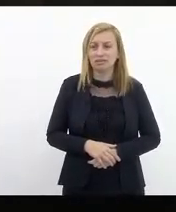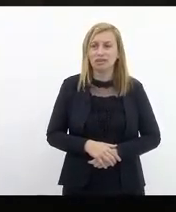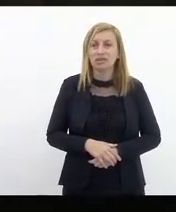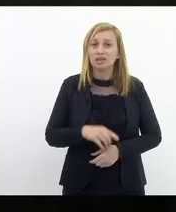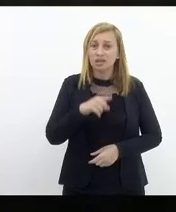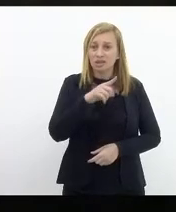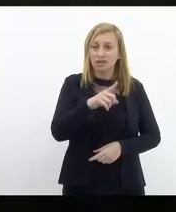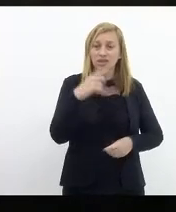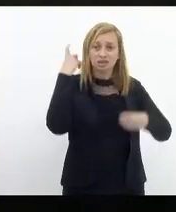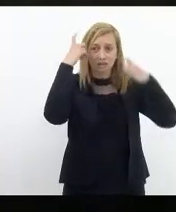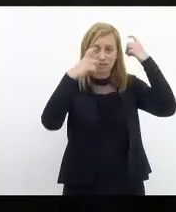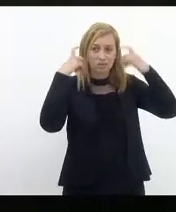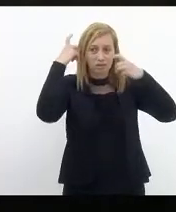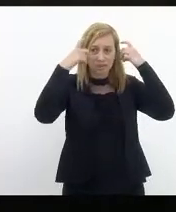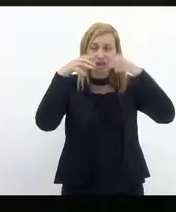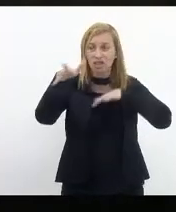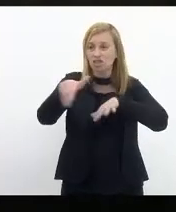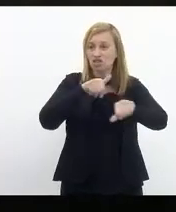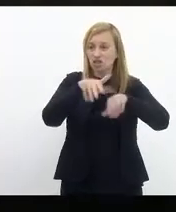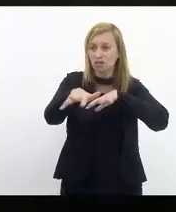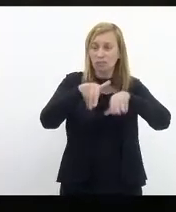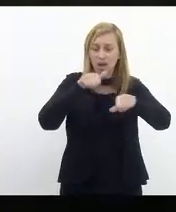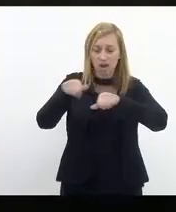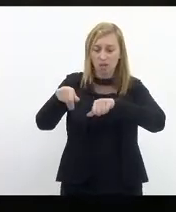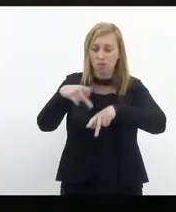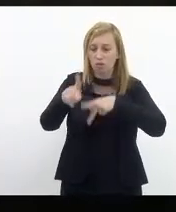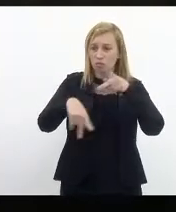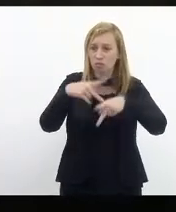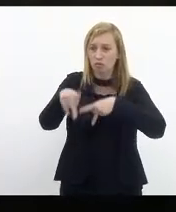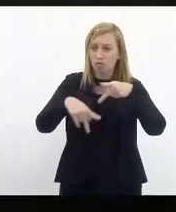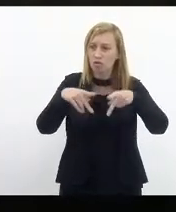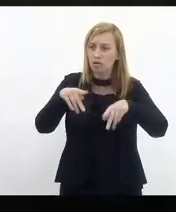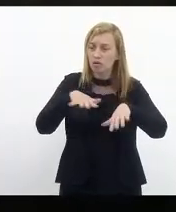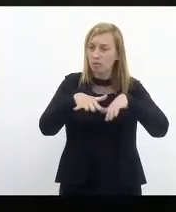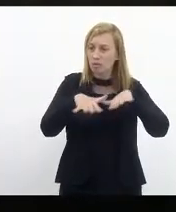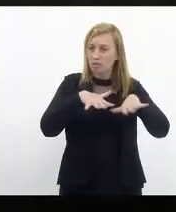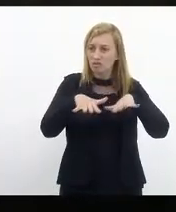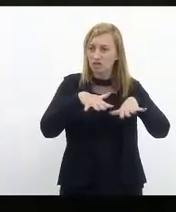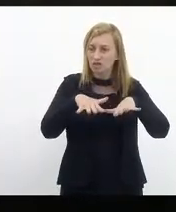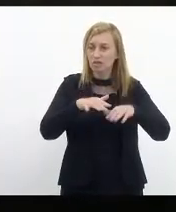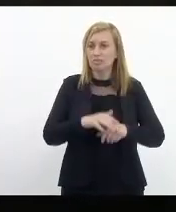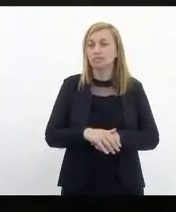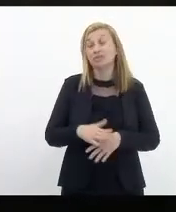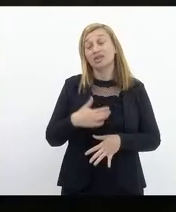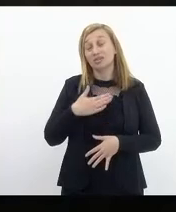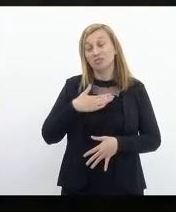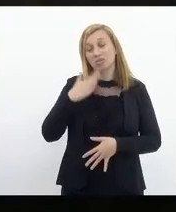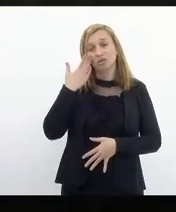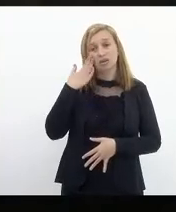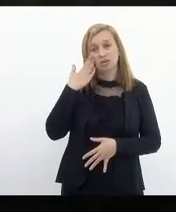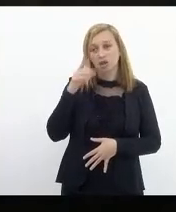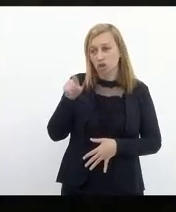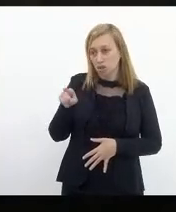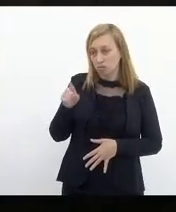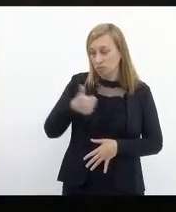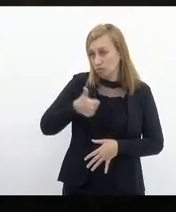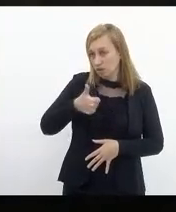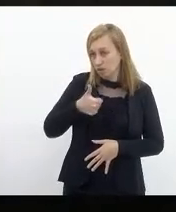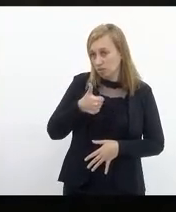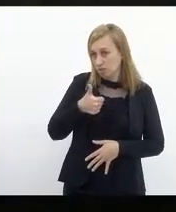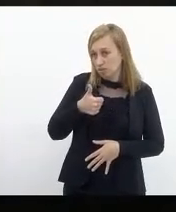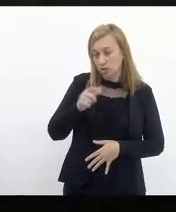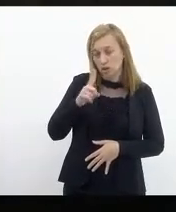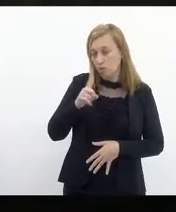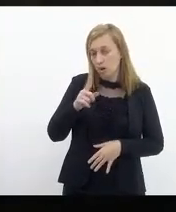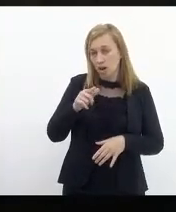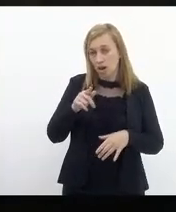em chamar a população para uma manifestação. No meu entendimento, isso, primeiro, não